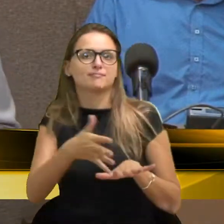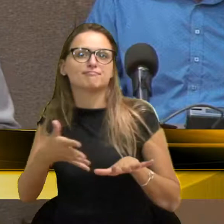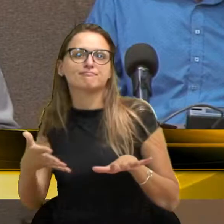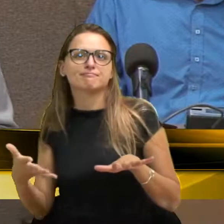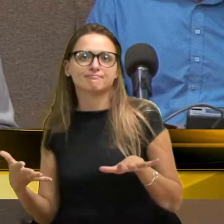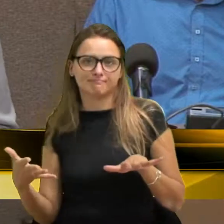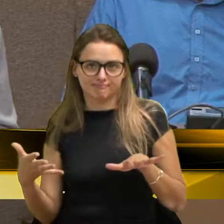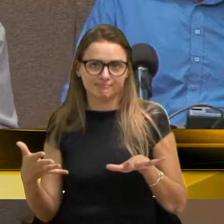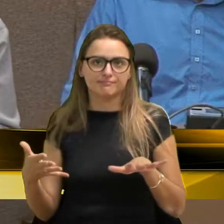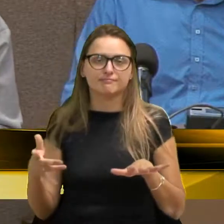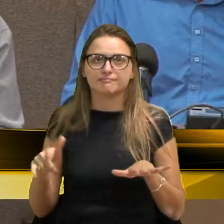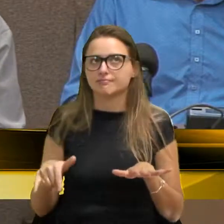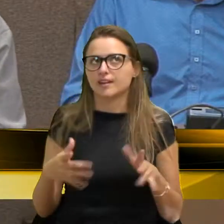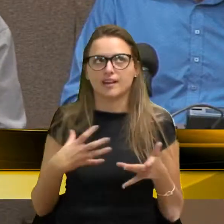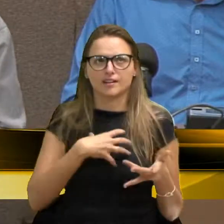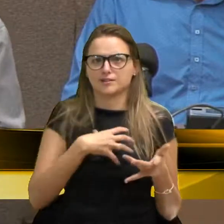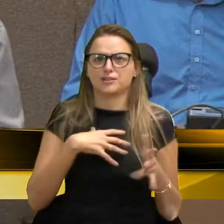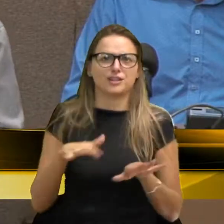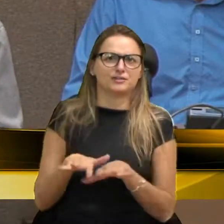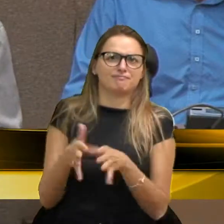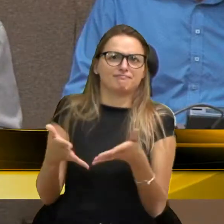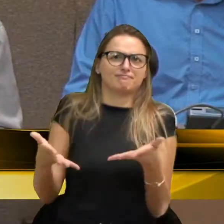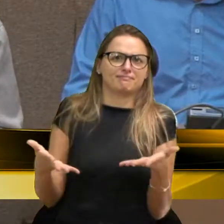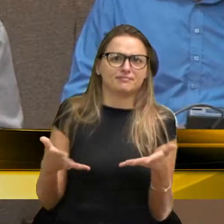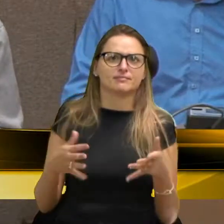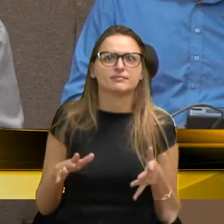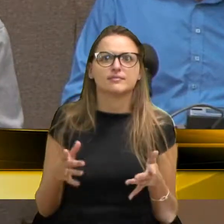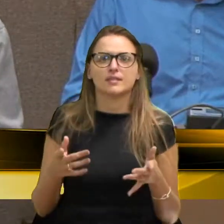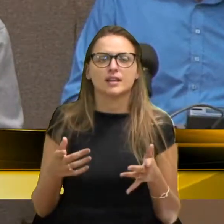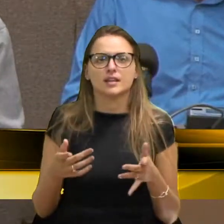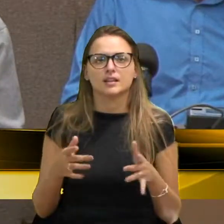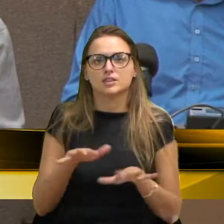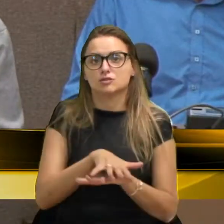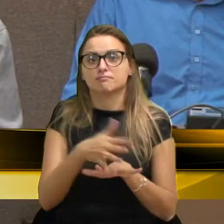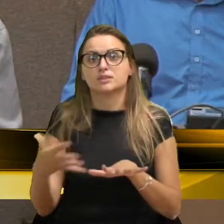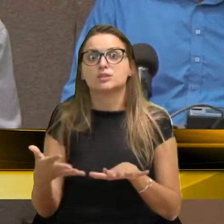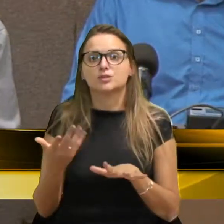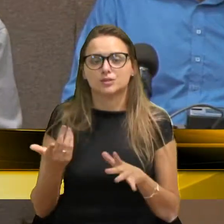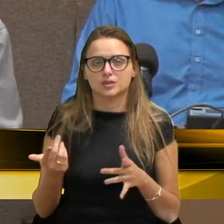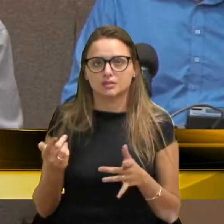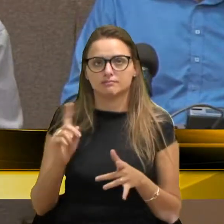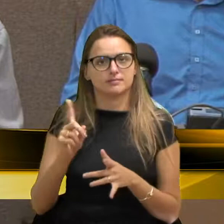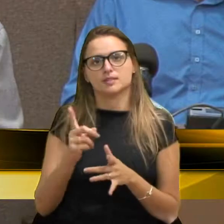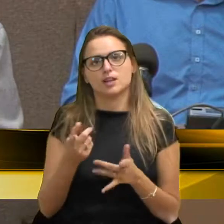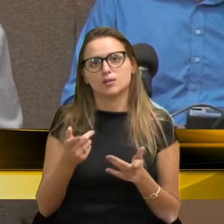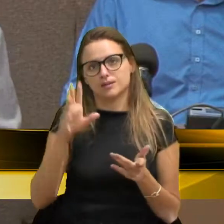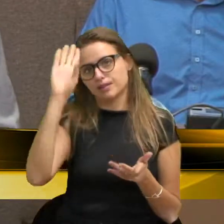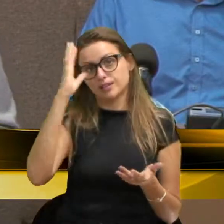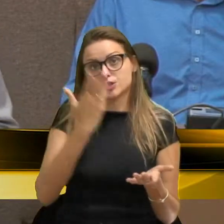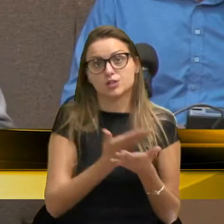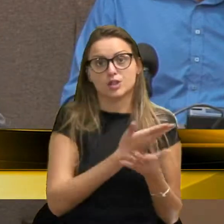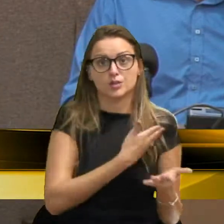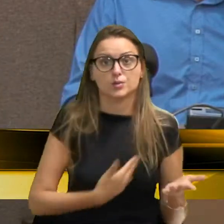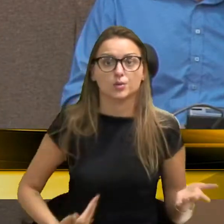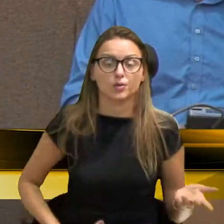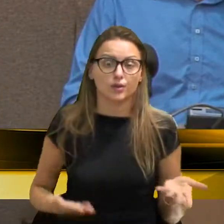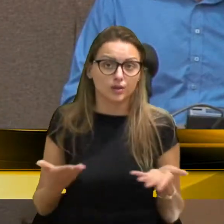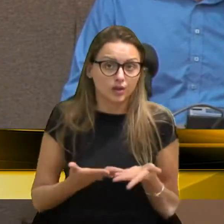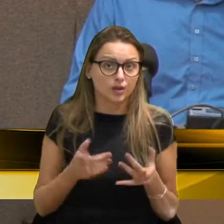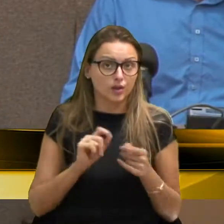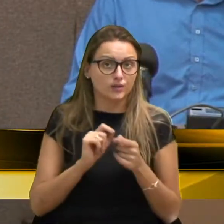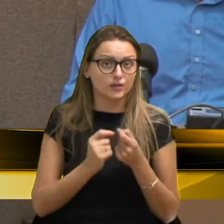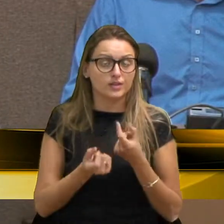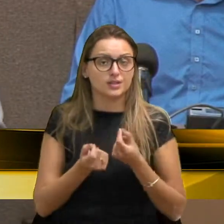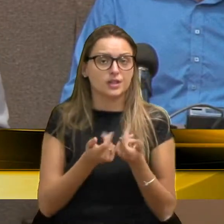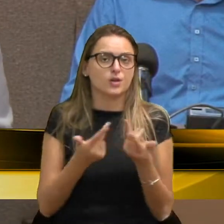né? Uma forma de exclusão, mas, não, não, não, não vamos esperar muita coisa desse governo, não vamos esperar muita coisa desse governo,